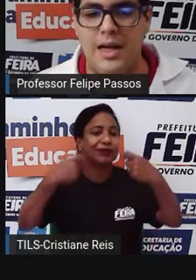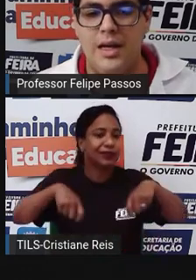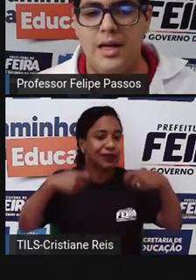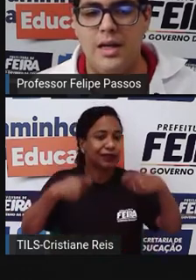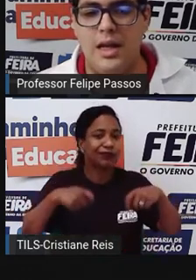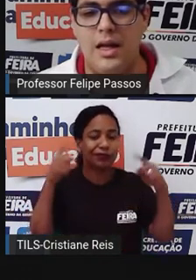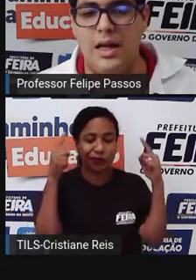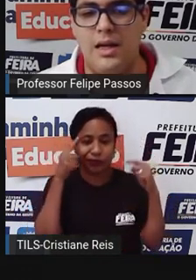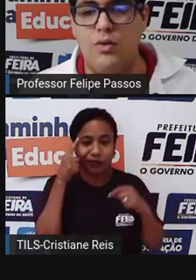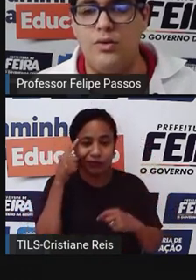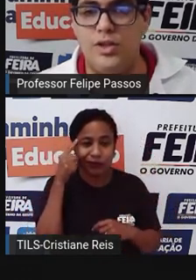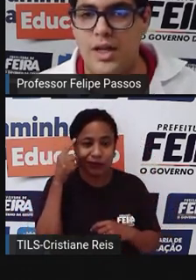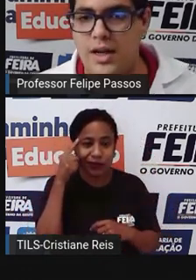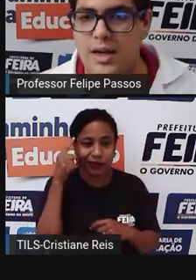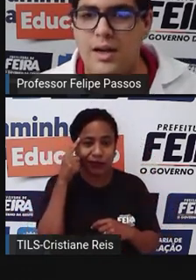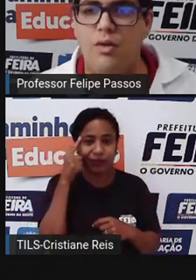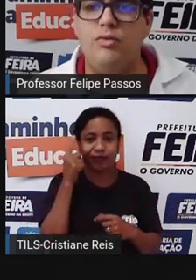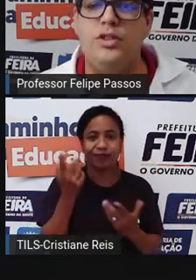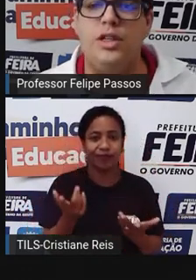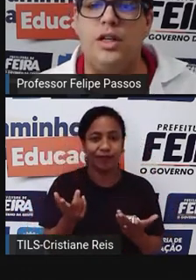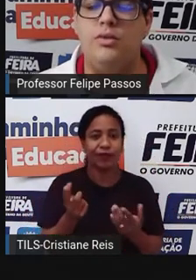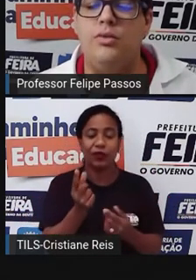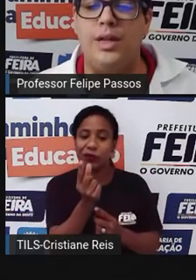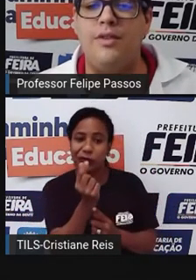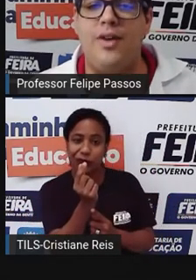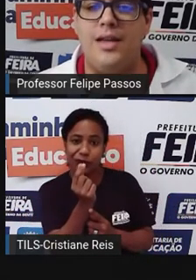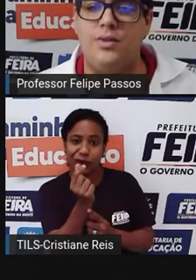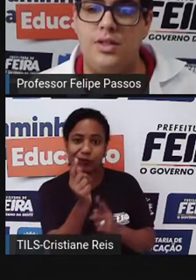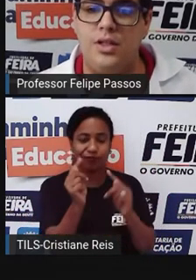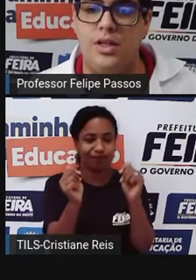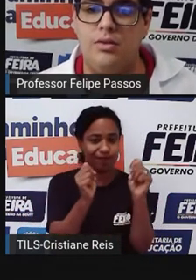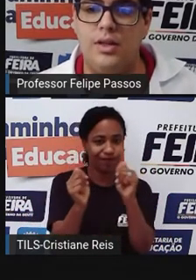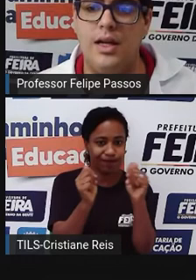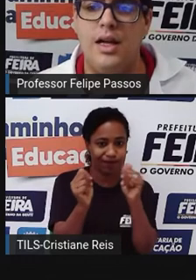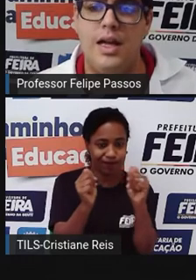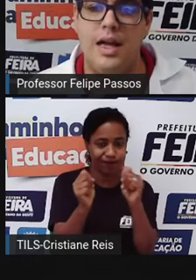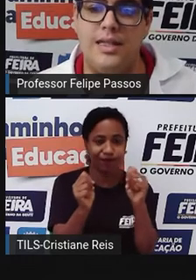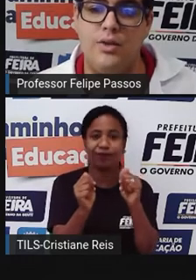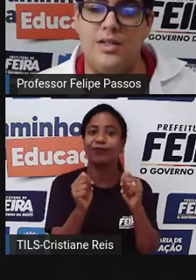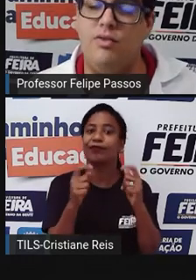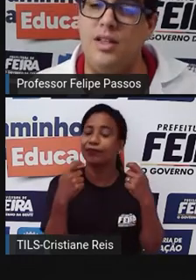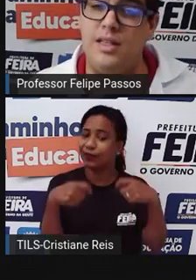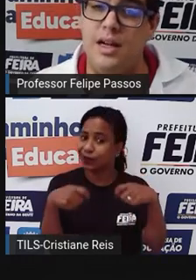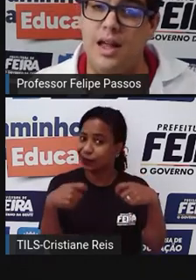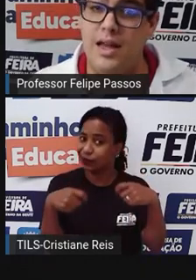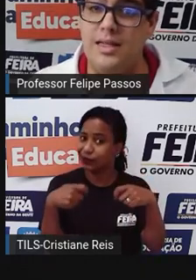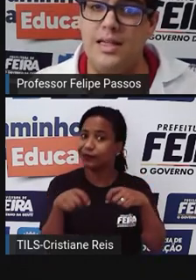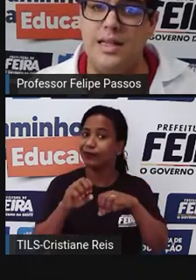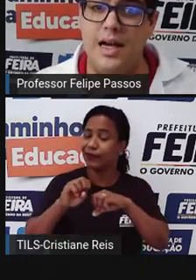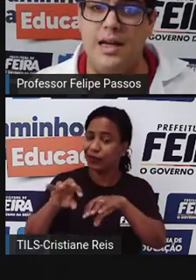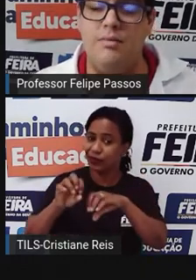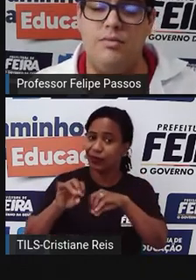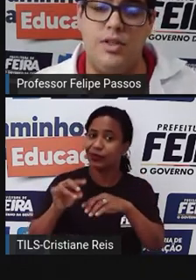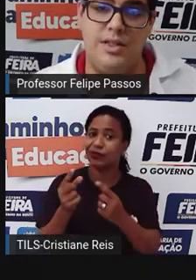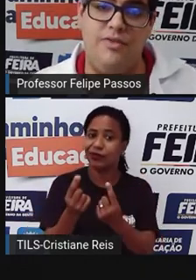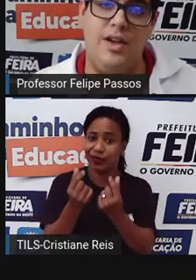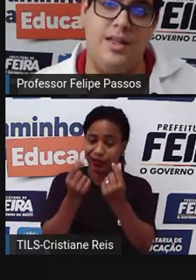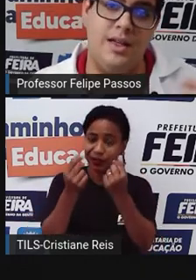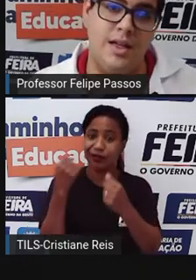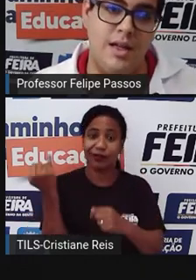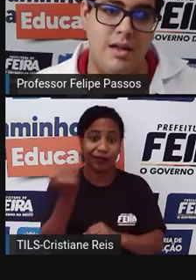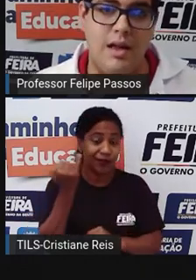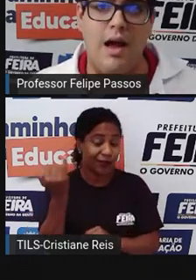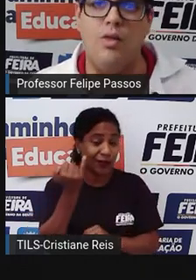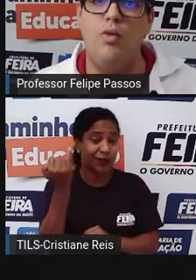pensar quando chega algum dinheiro, o que é que faz com esse dinheiro, né? Essa educação financeira, ela é necessária de ser